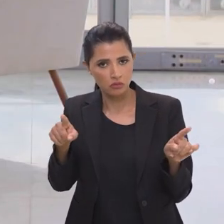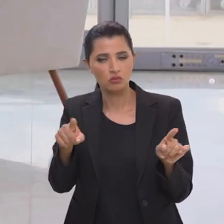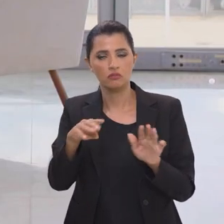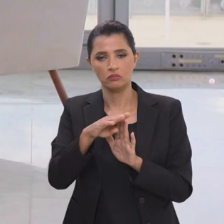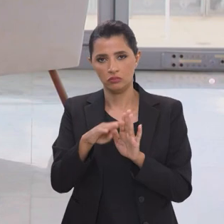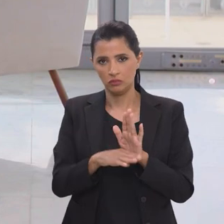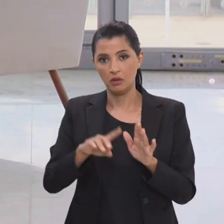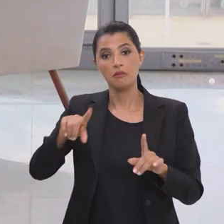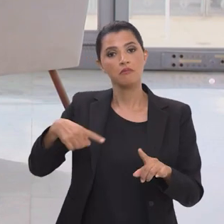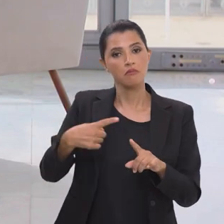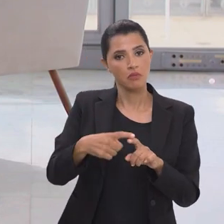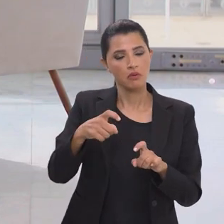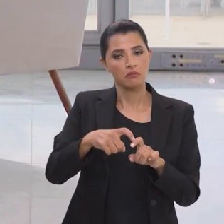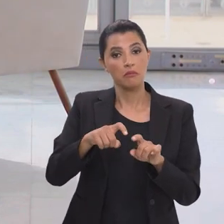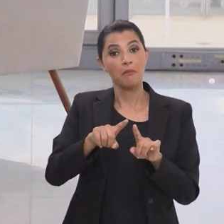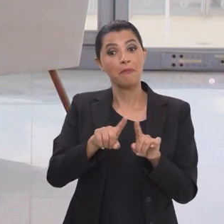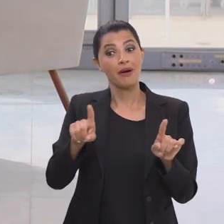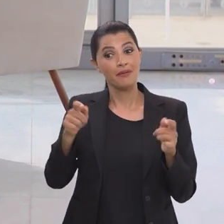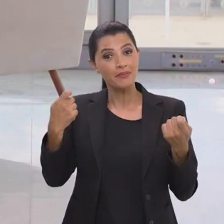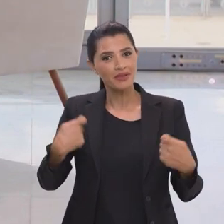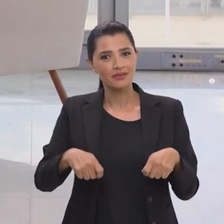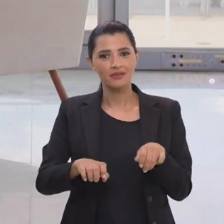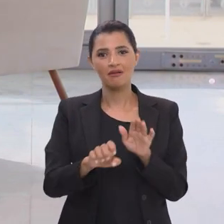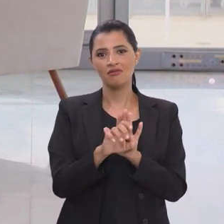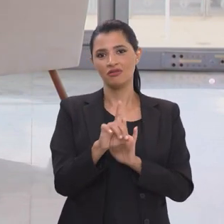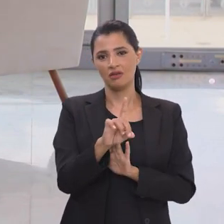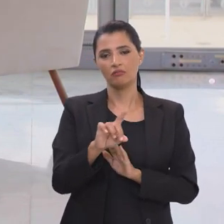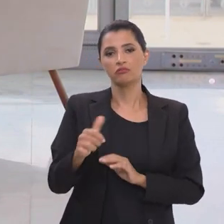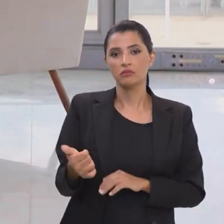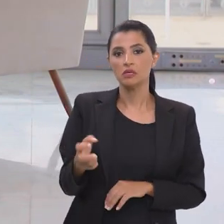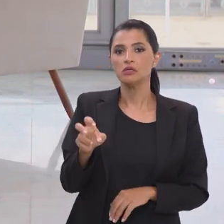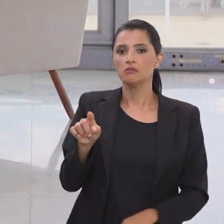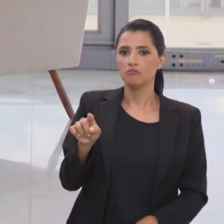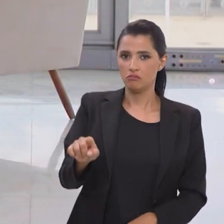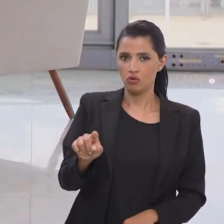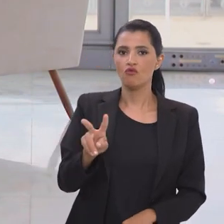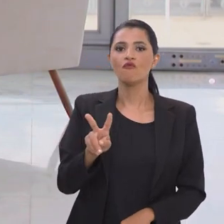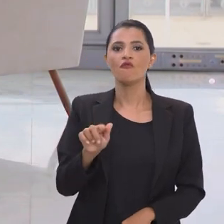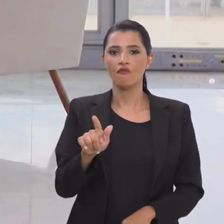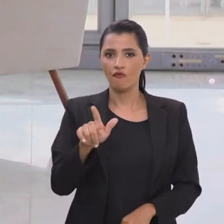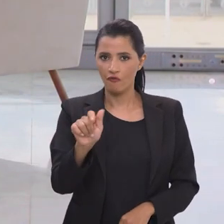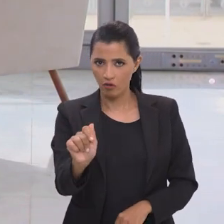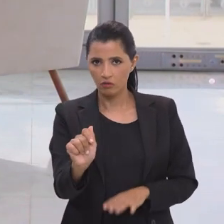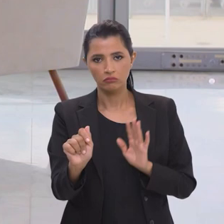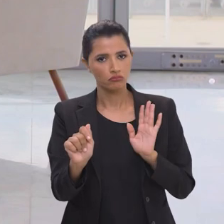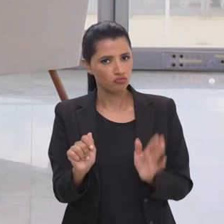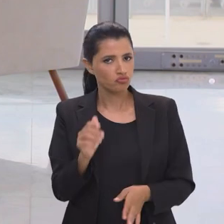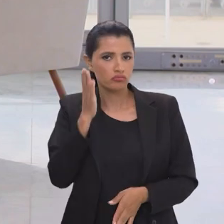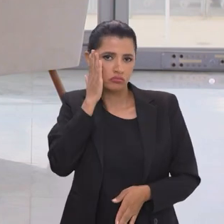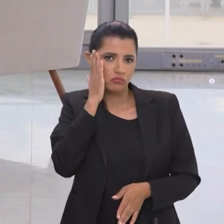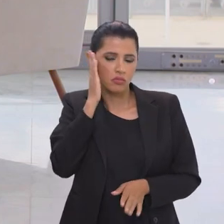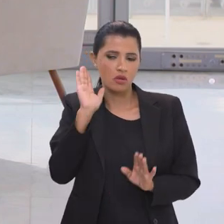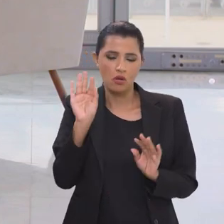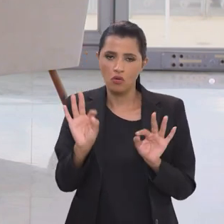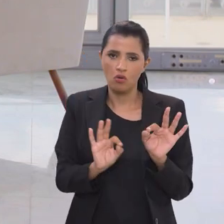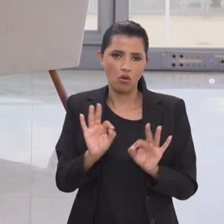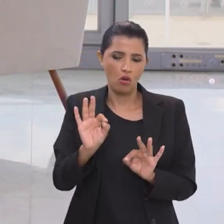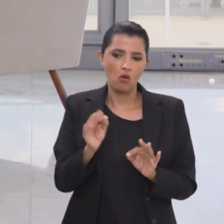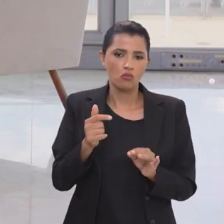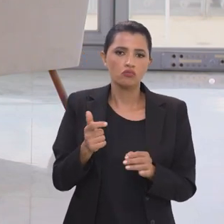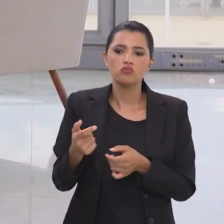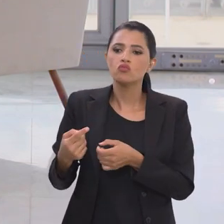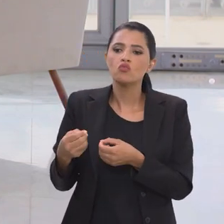Mais Médio, mas tem que ter um edital. São 15 mil vagas. Já sabemos a seleção